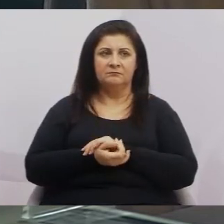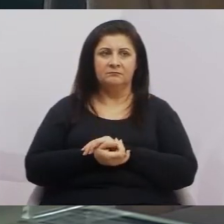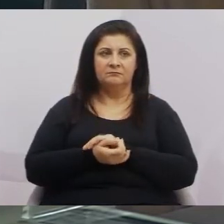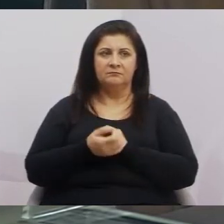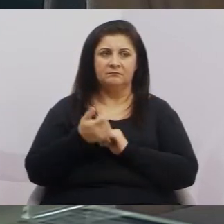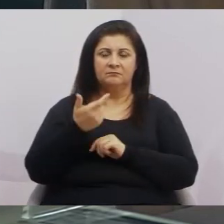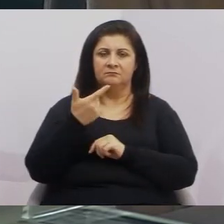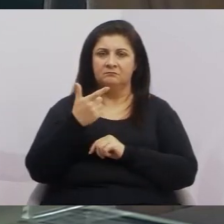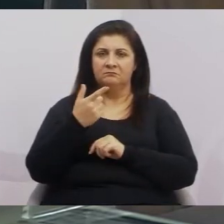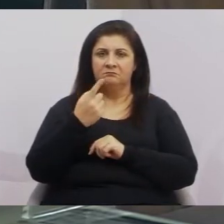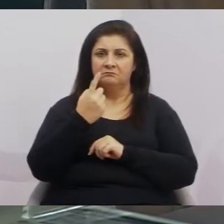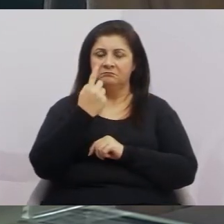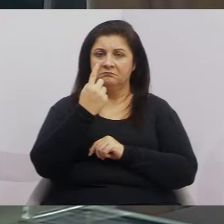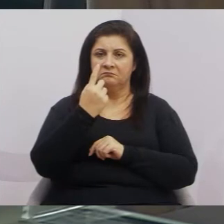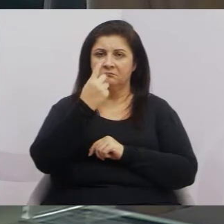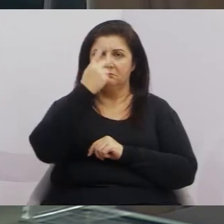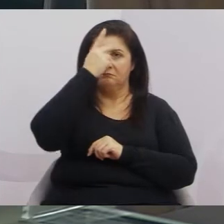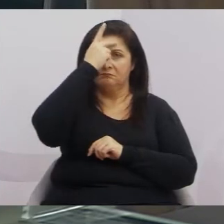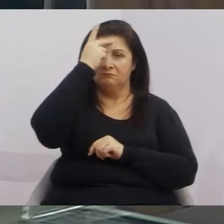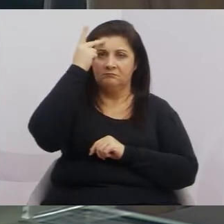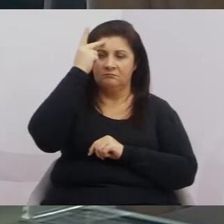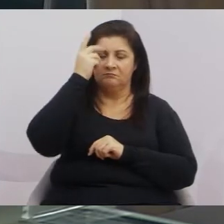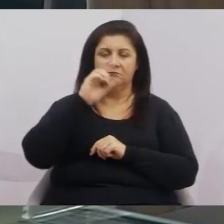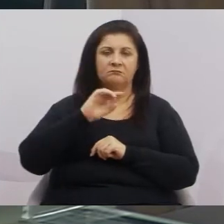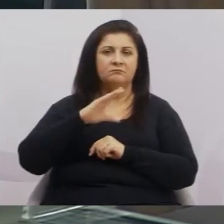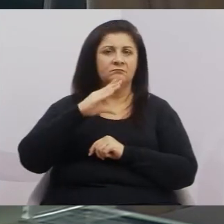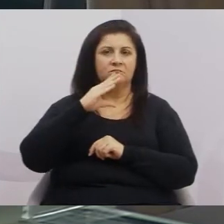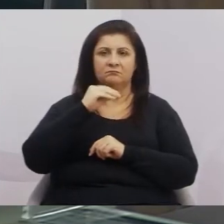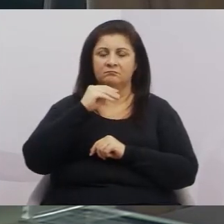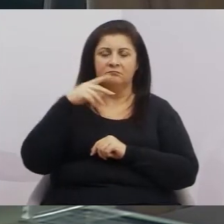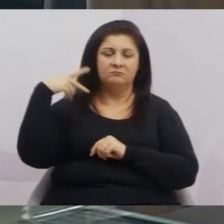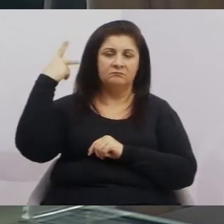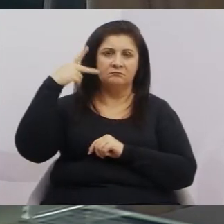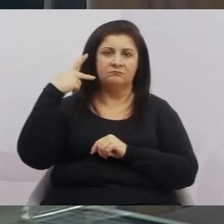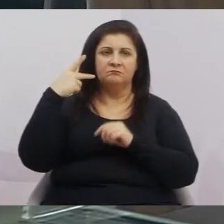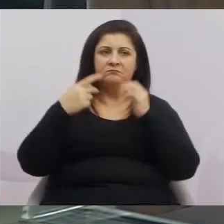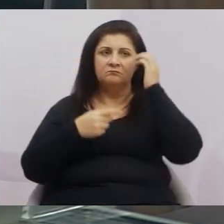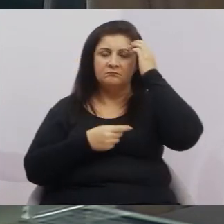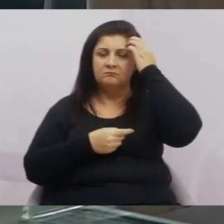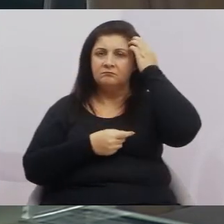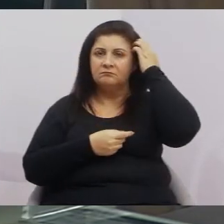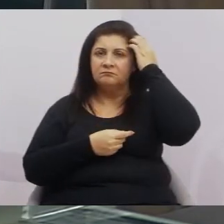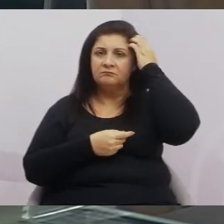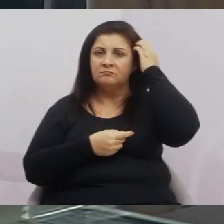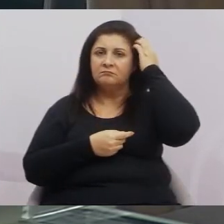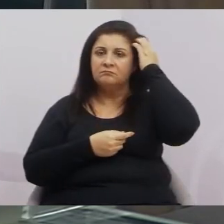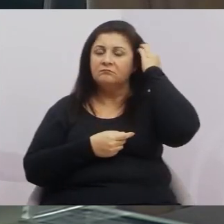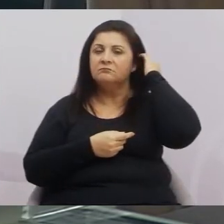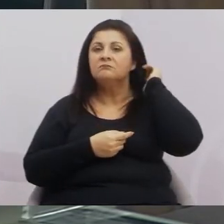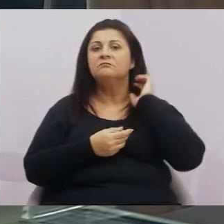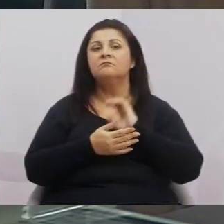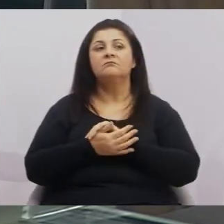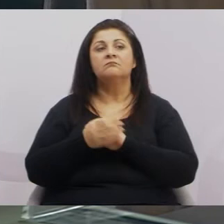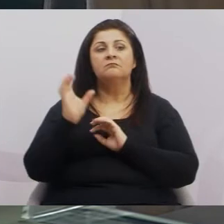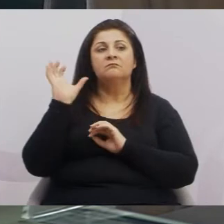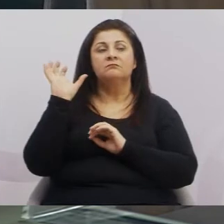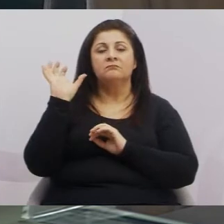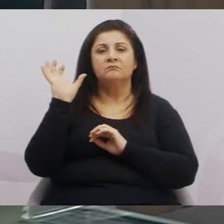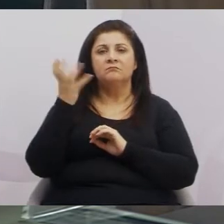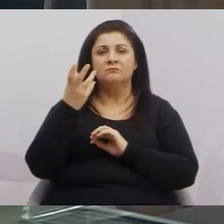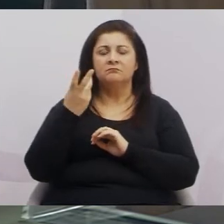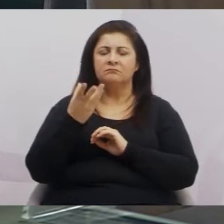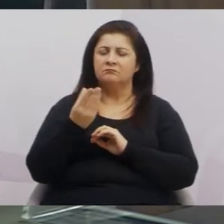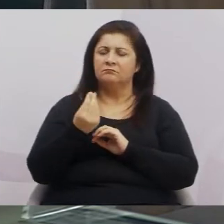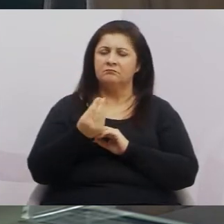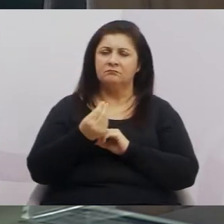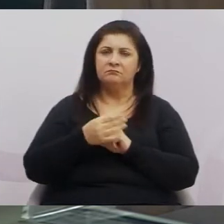uma alma viva sem seus funcionários e vereadores. E isso ocorreu várias